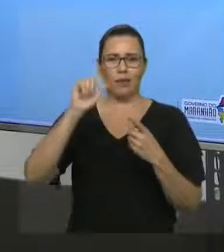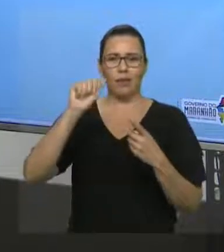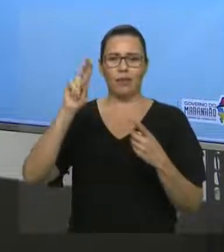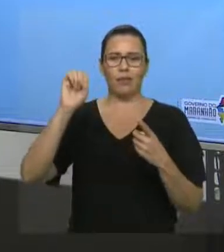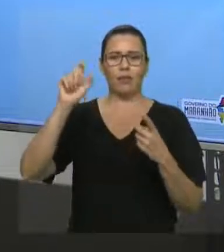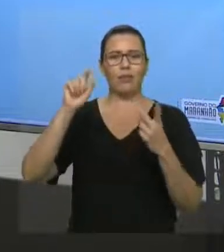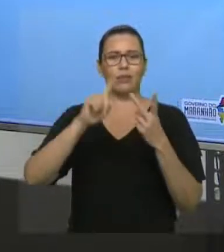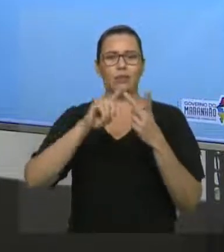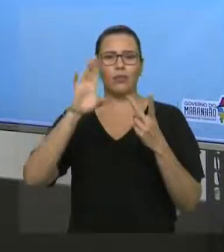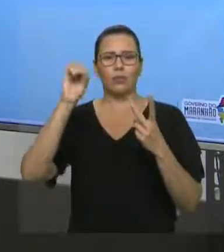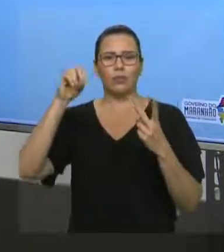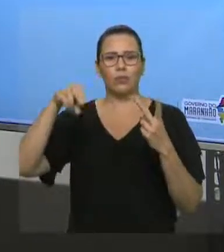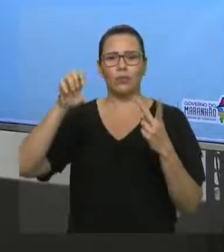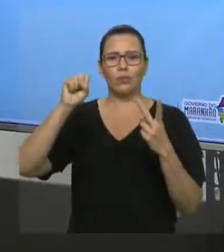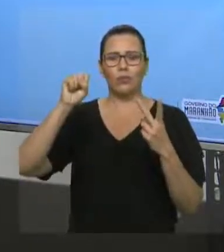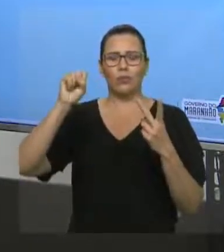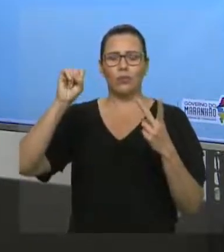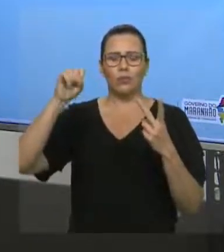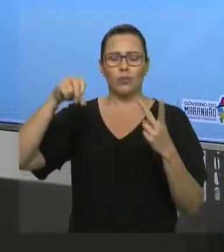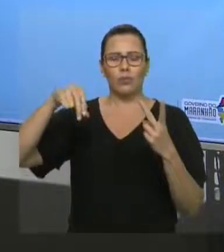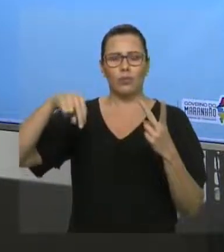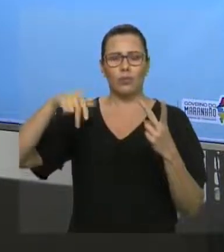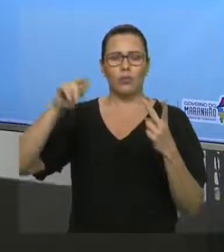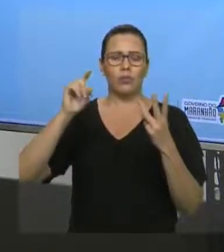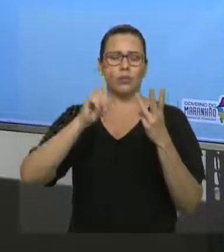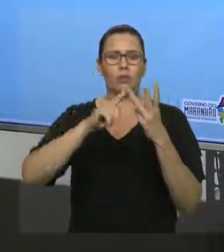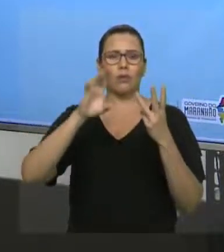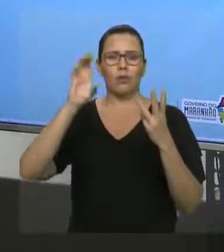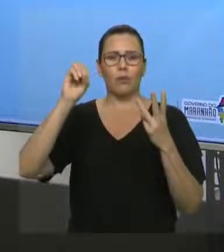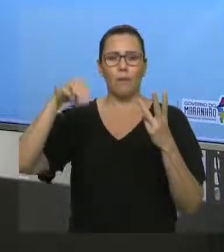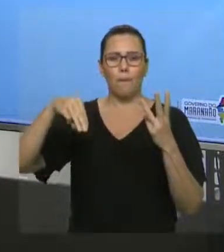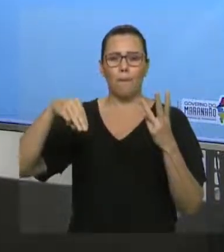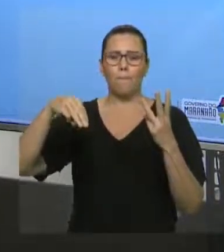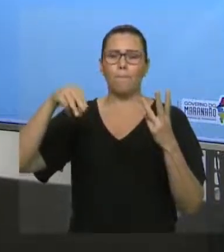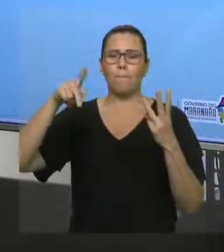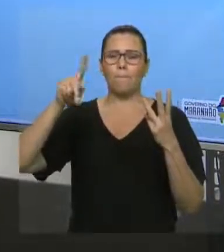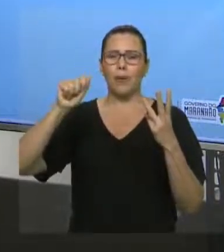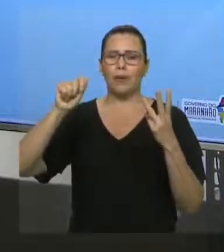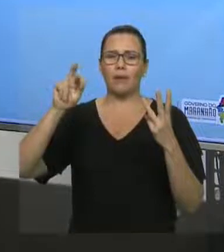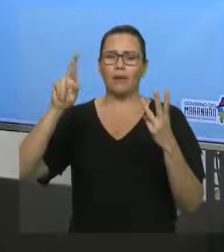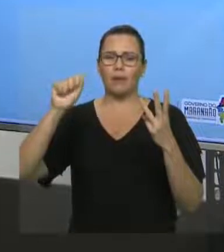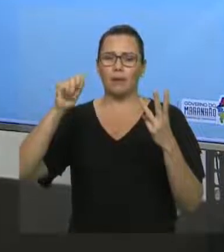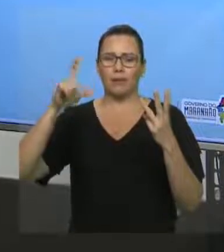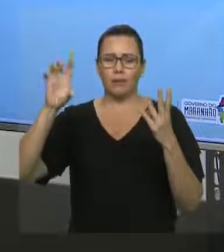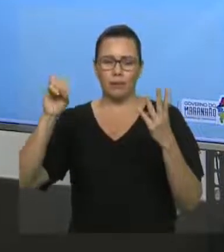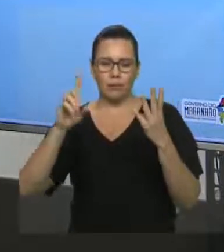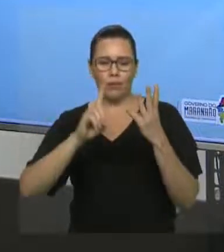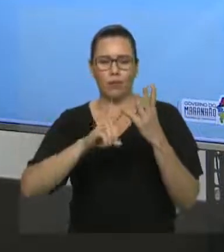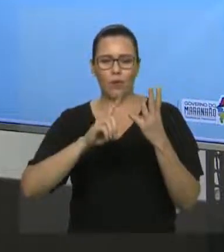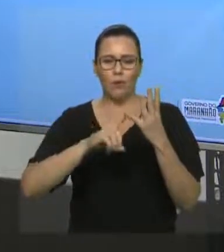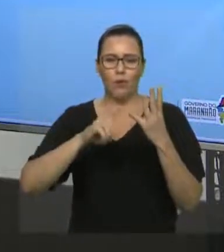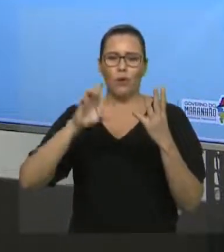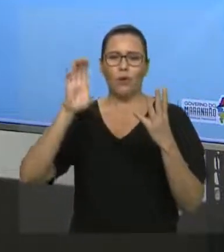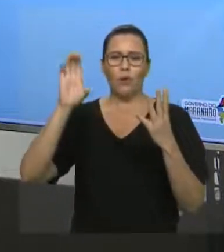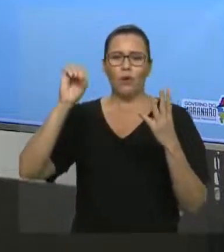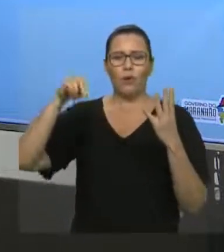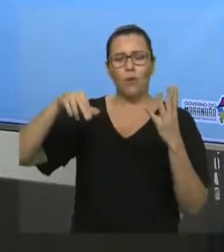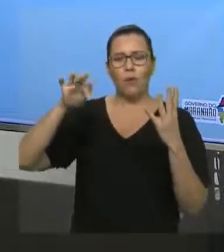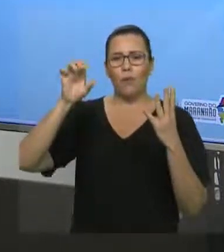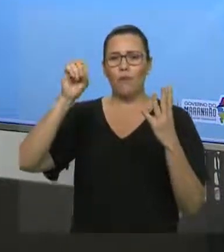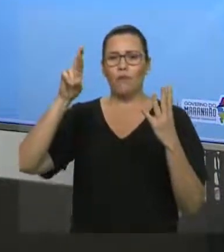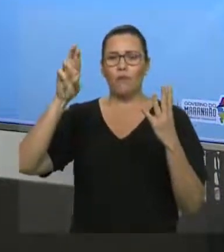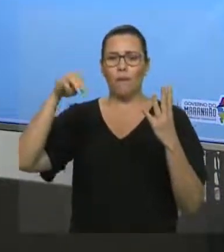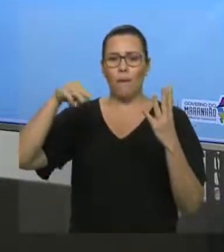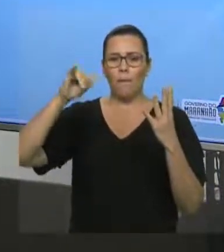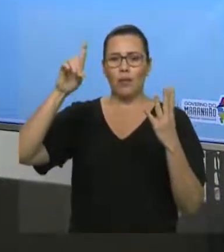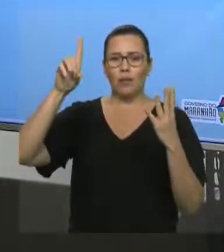conformidade, condição e concessão, certo? E vem mais três, né? Aquelas que indicam ideia de tempo,